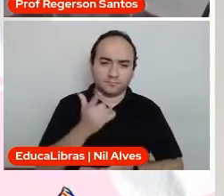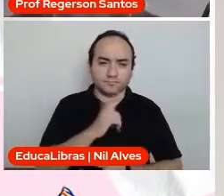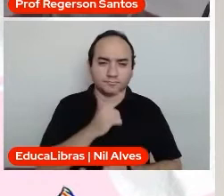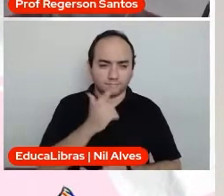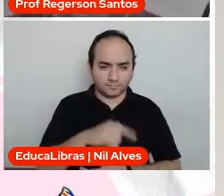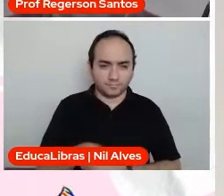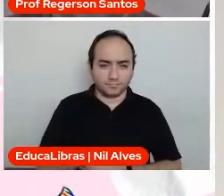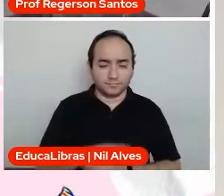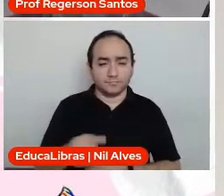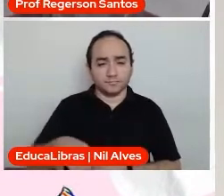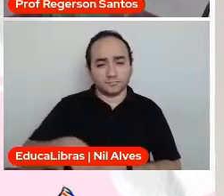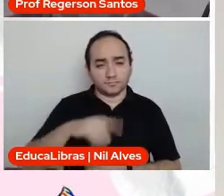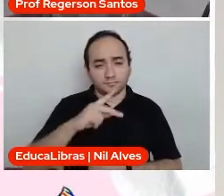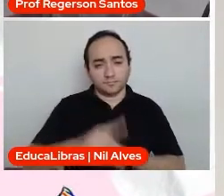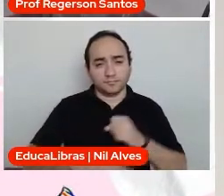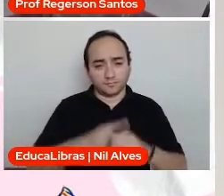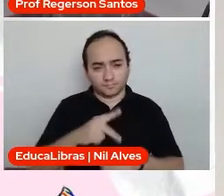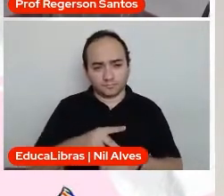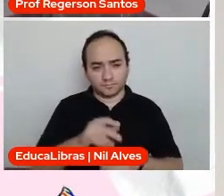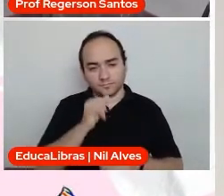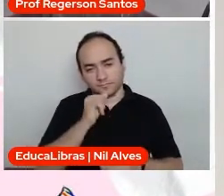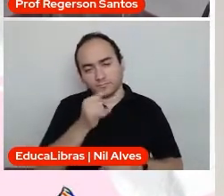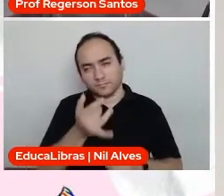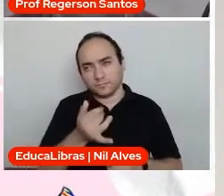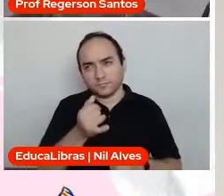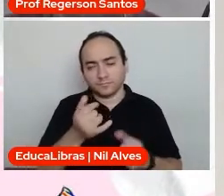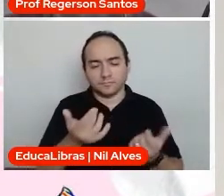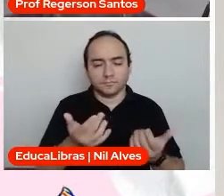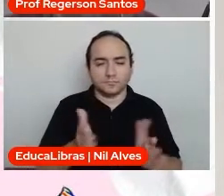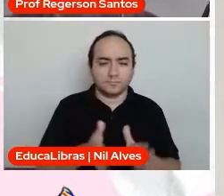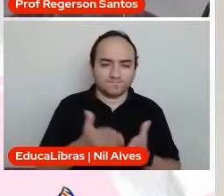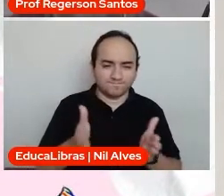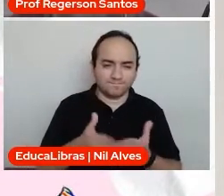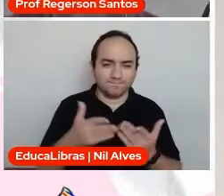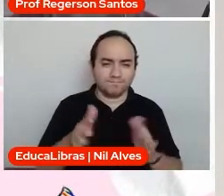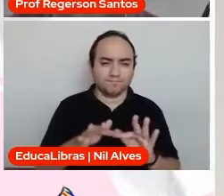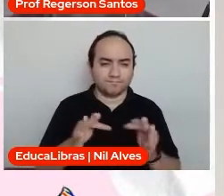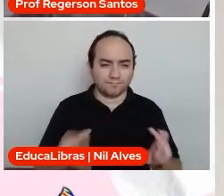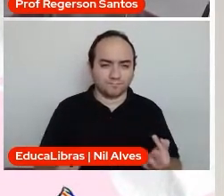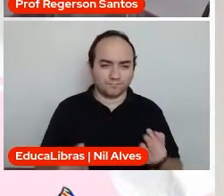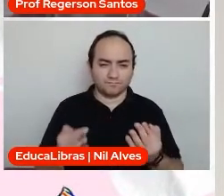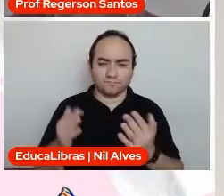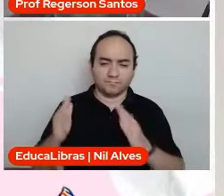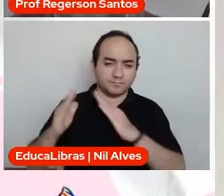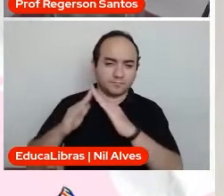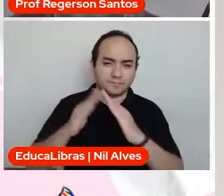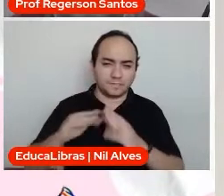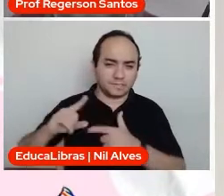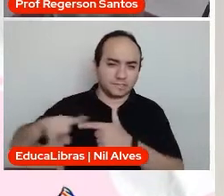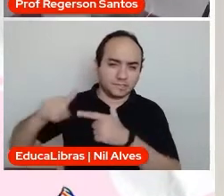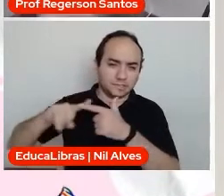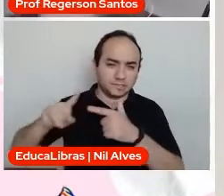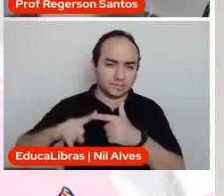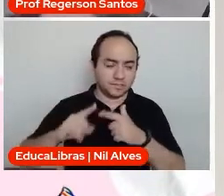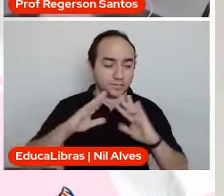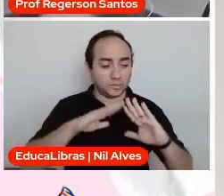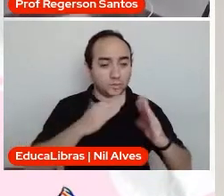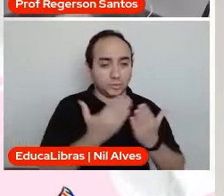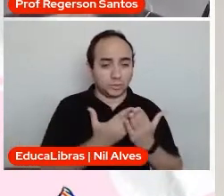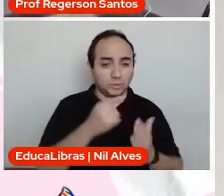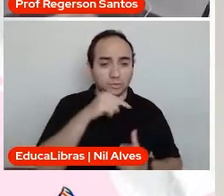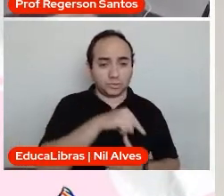miséria, em que os lares, né? São muito desestruturados, a escola, ela é